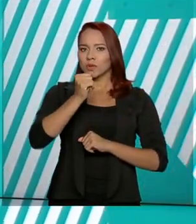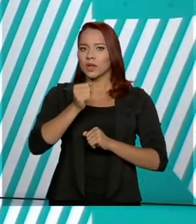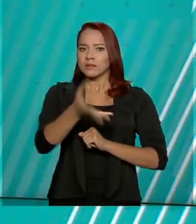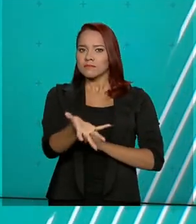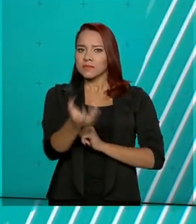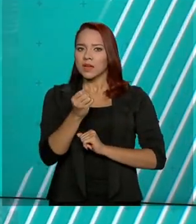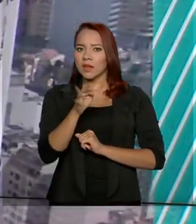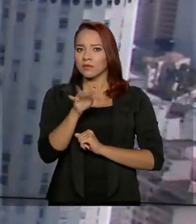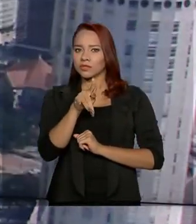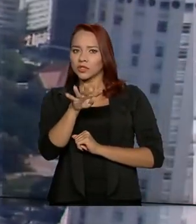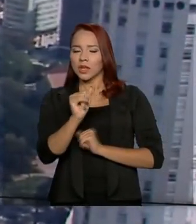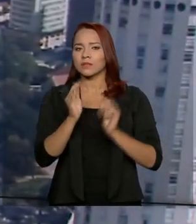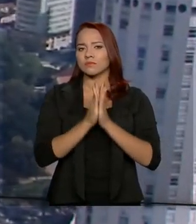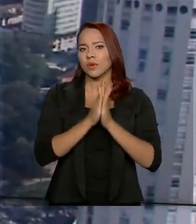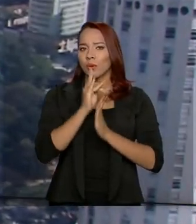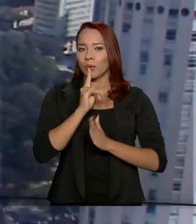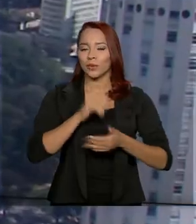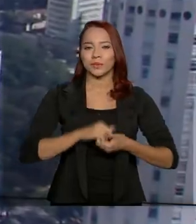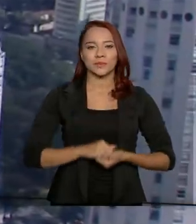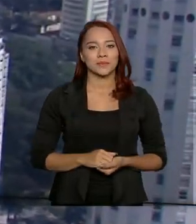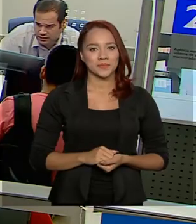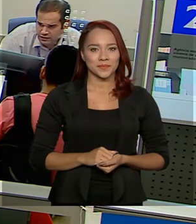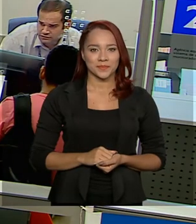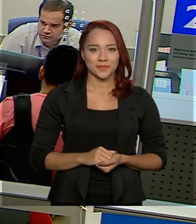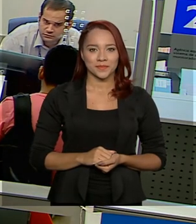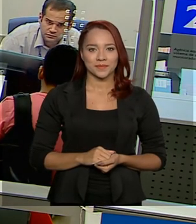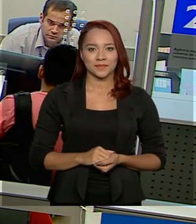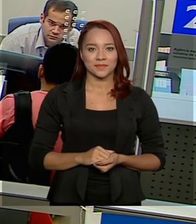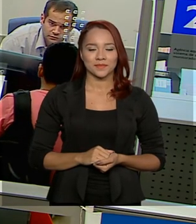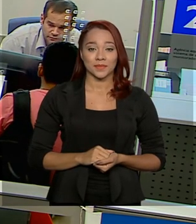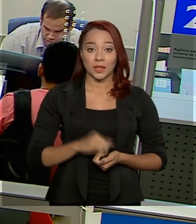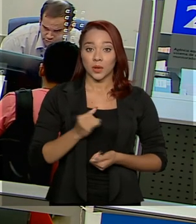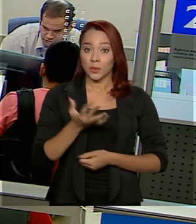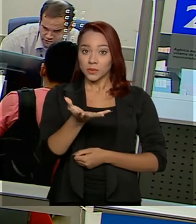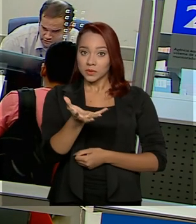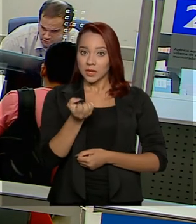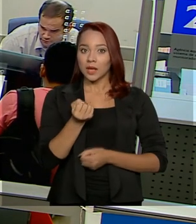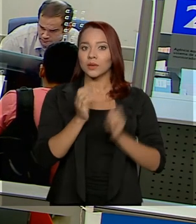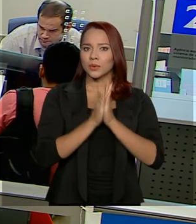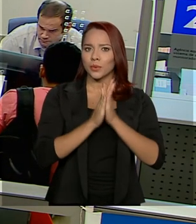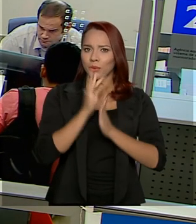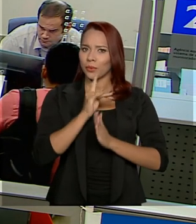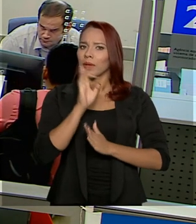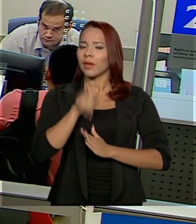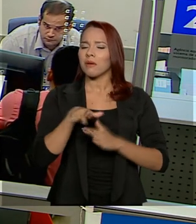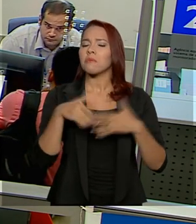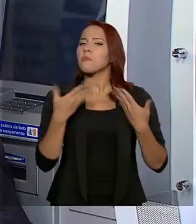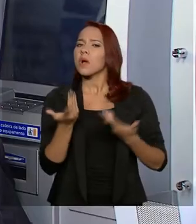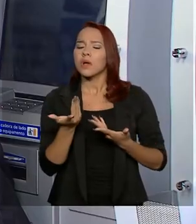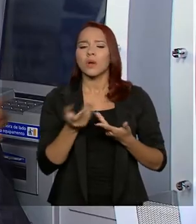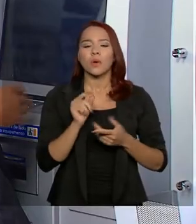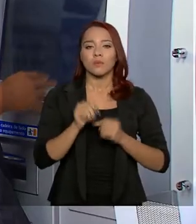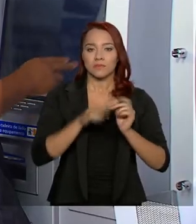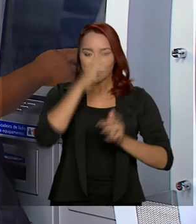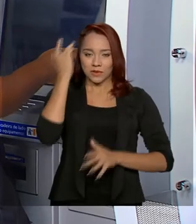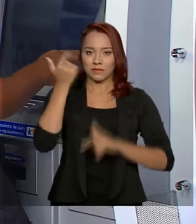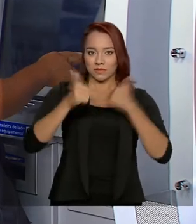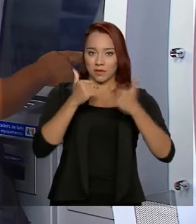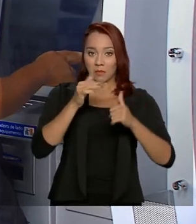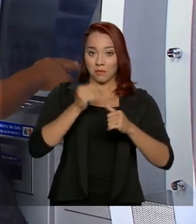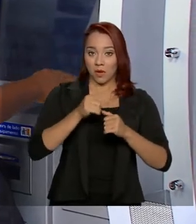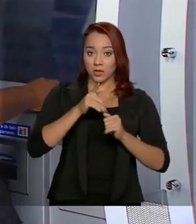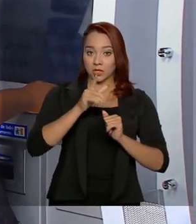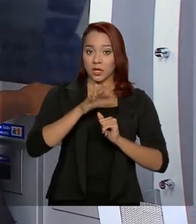FGTS. Veja na reportagem. O saque aniversário é quando o trabalhador pode retirar